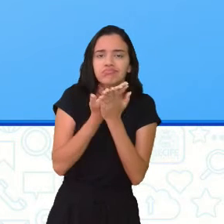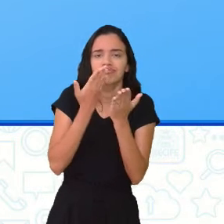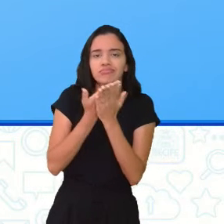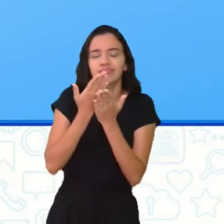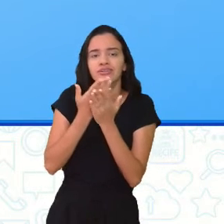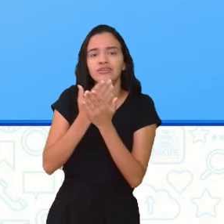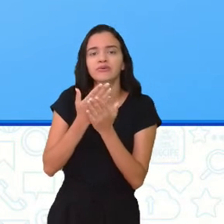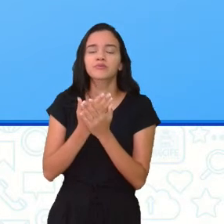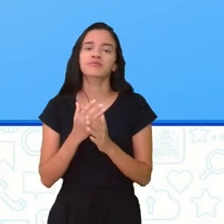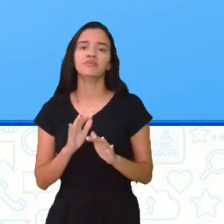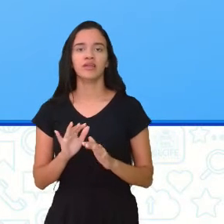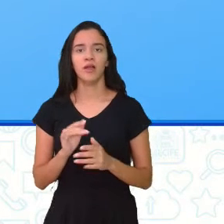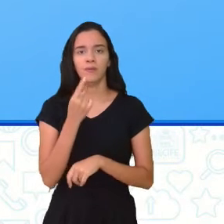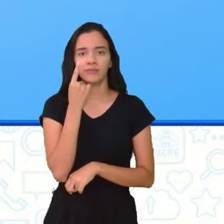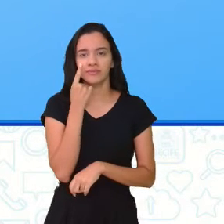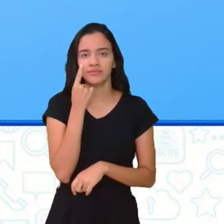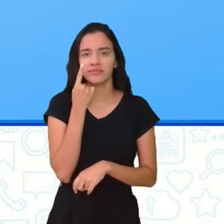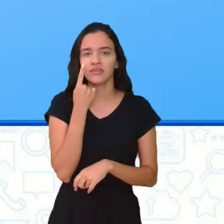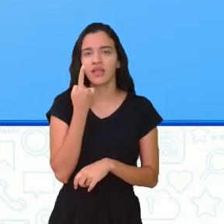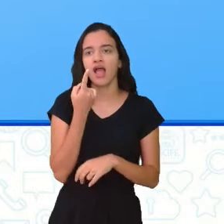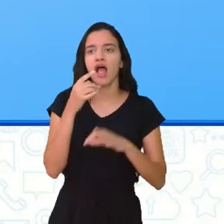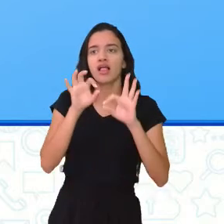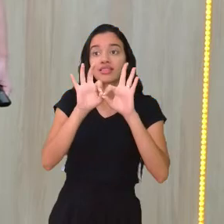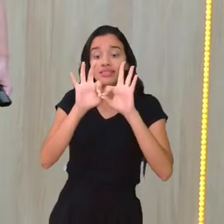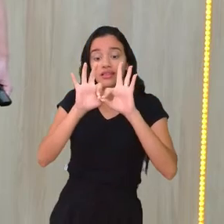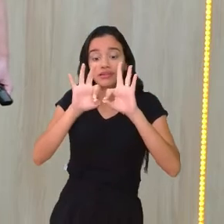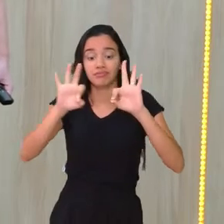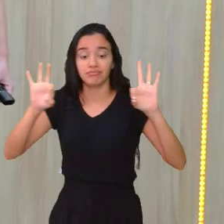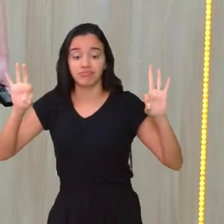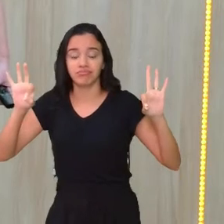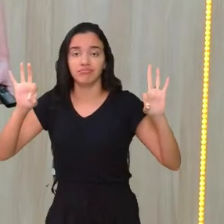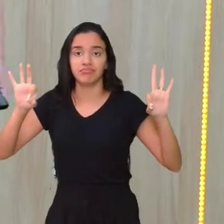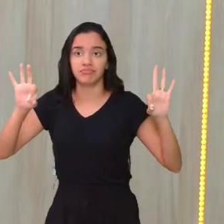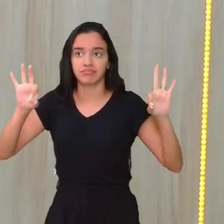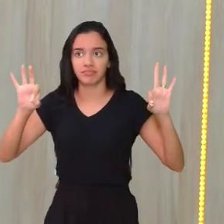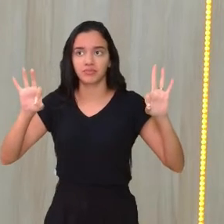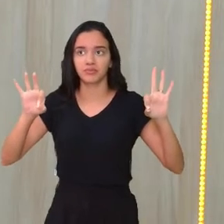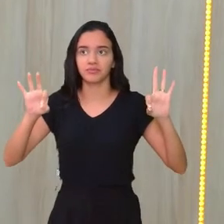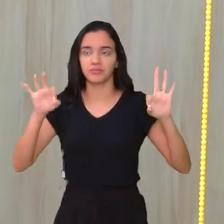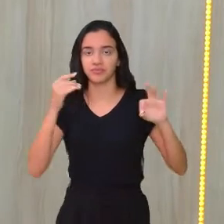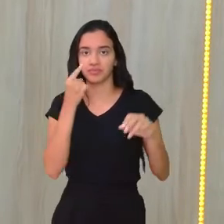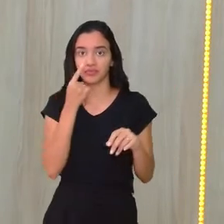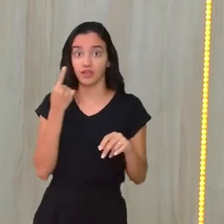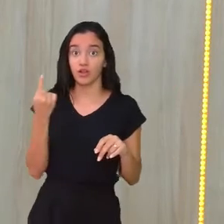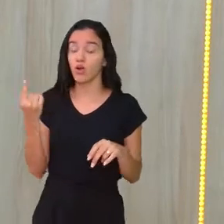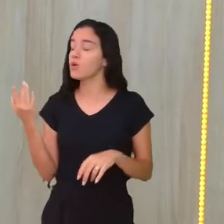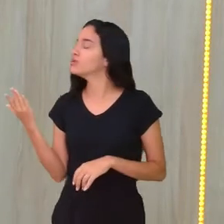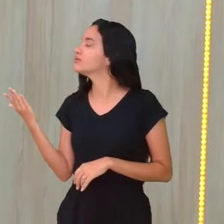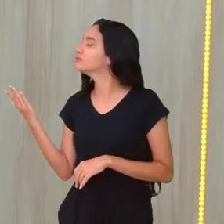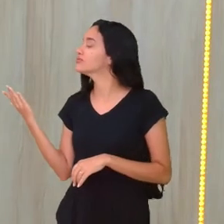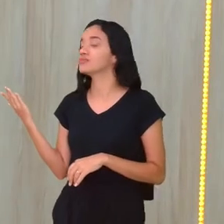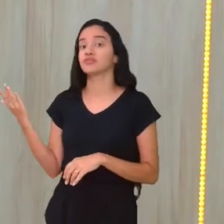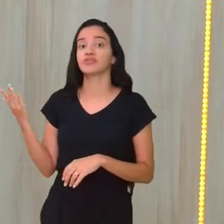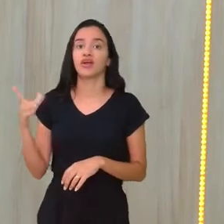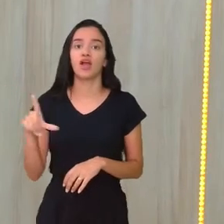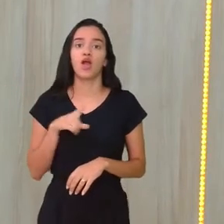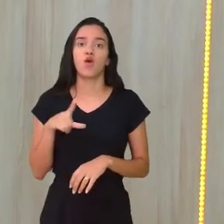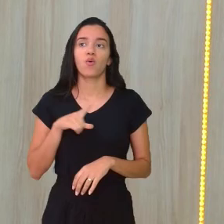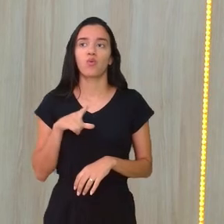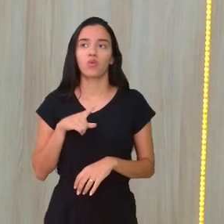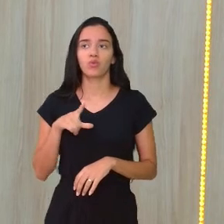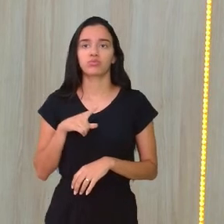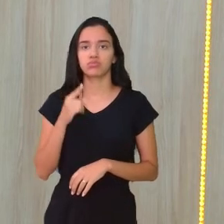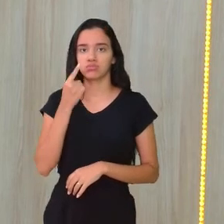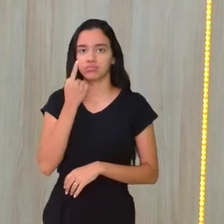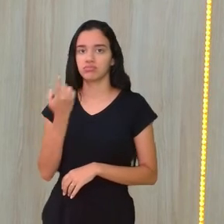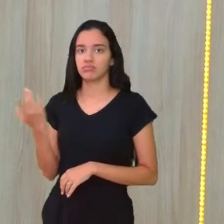seguintes. Distância do eixo ao eixo de simetria. Veja, quando eu tenho um ponto aqui,